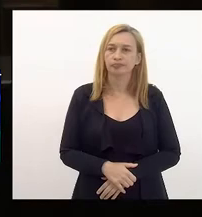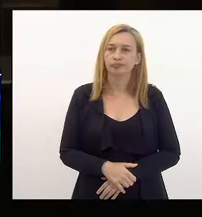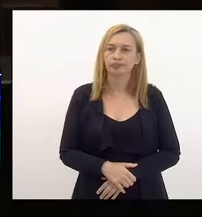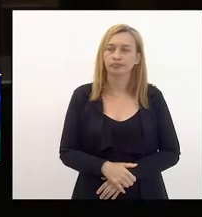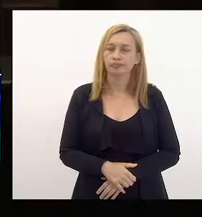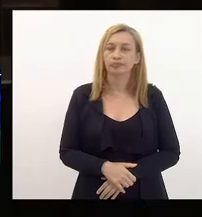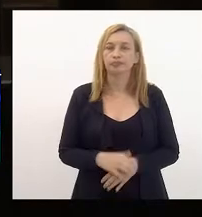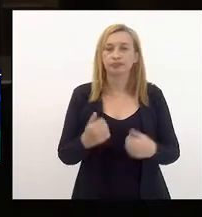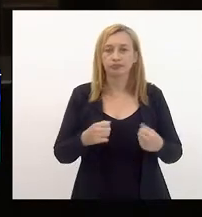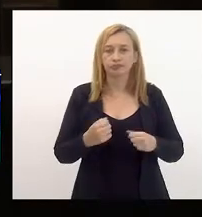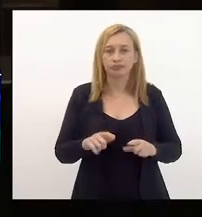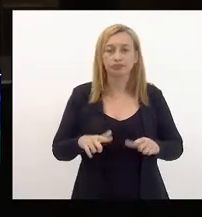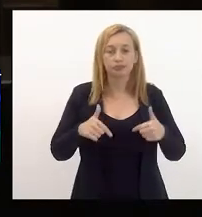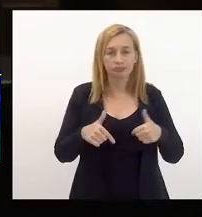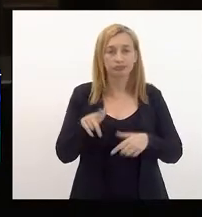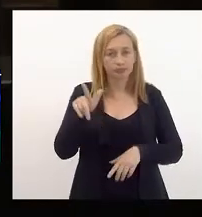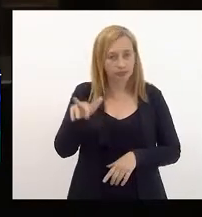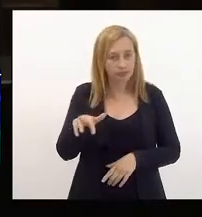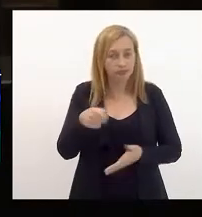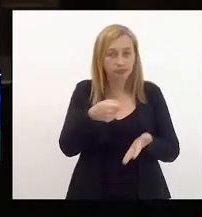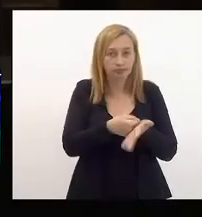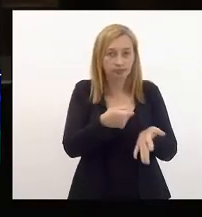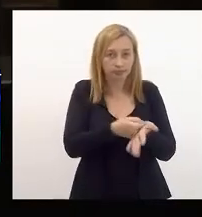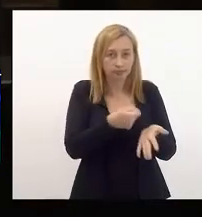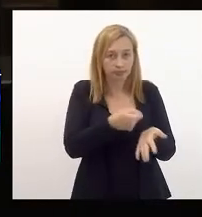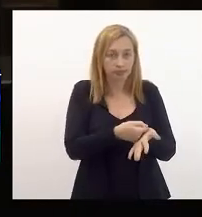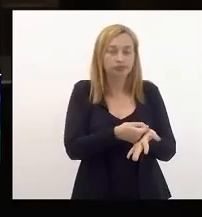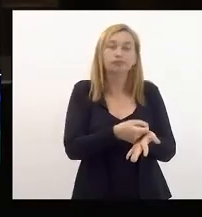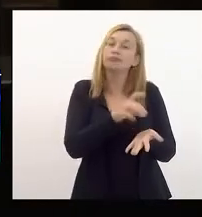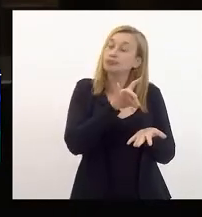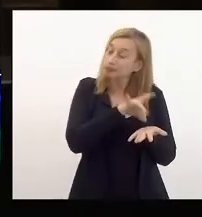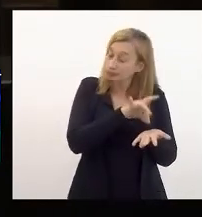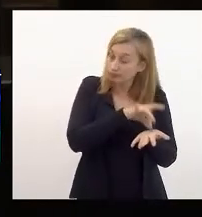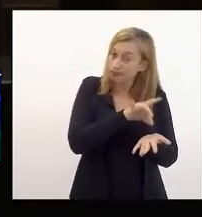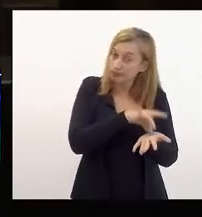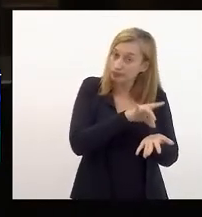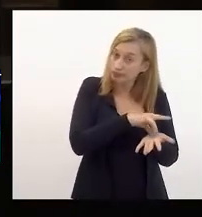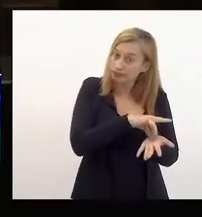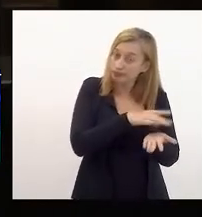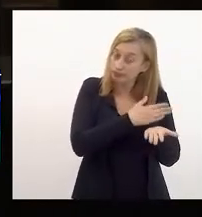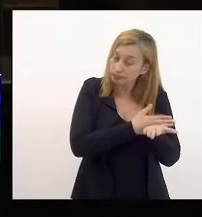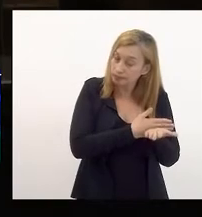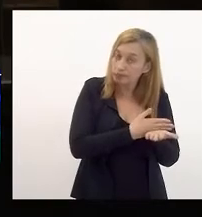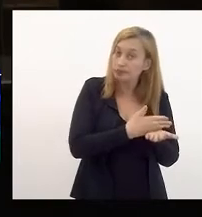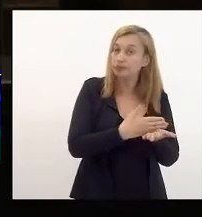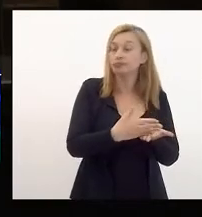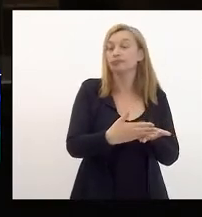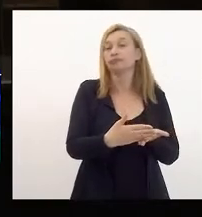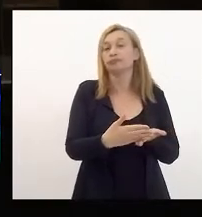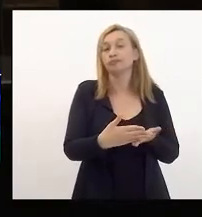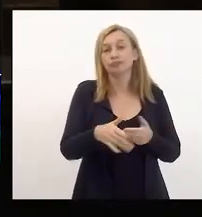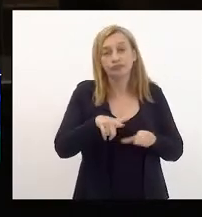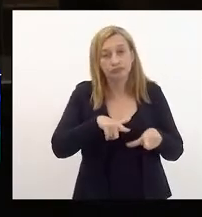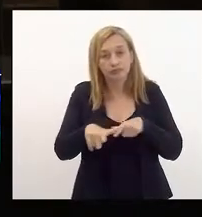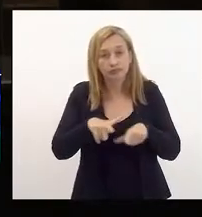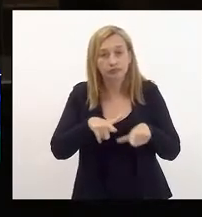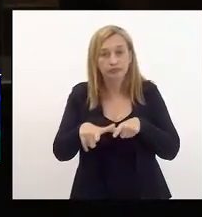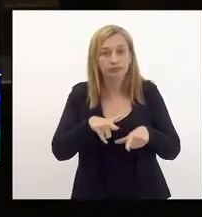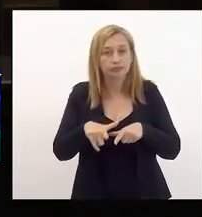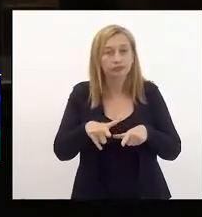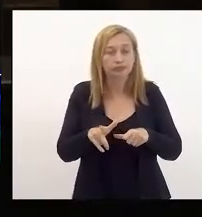diferente, exigindo que realmente comecemos a trabalhar de forma